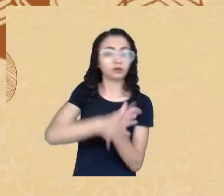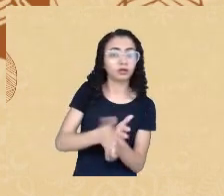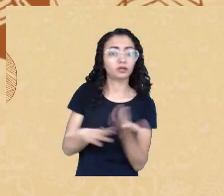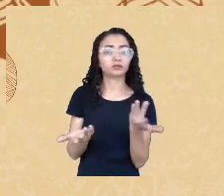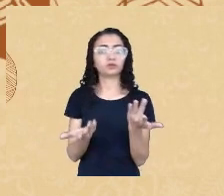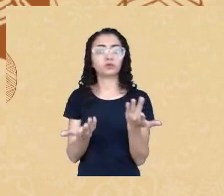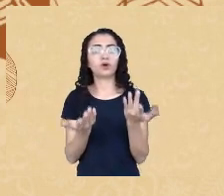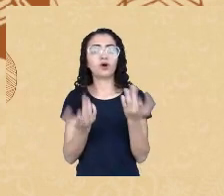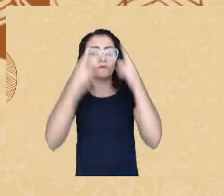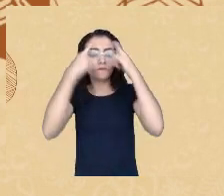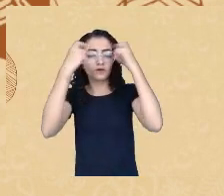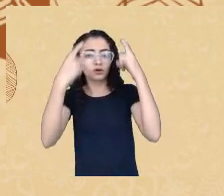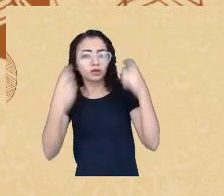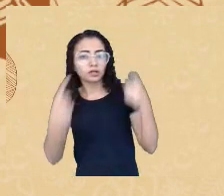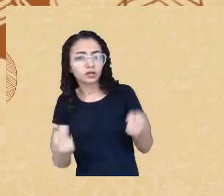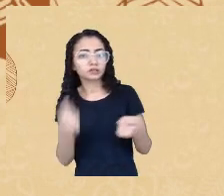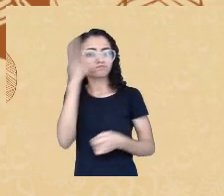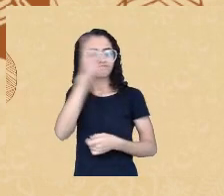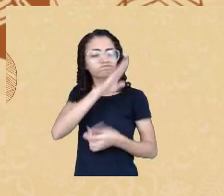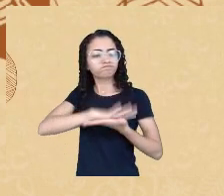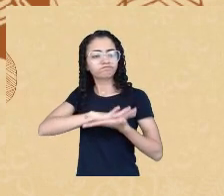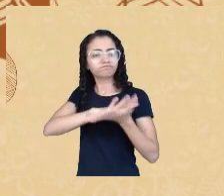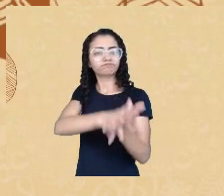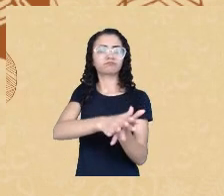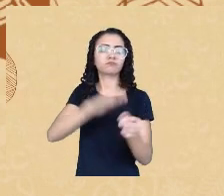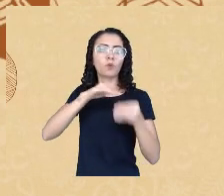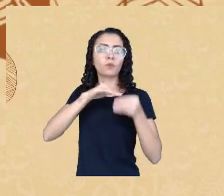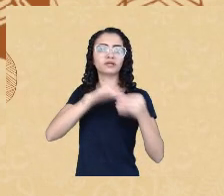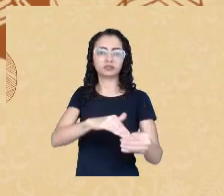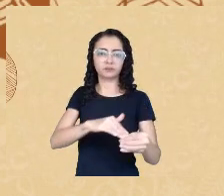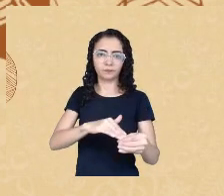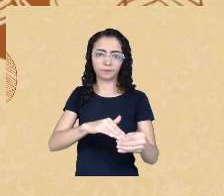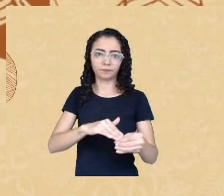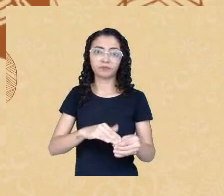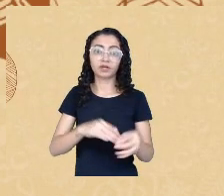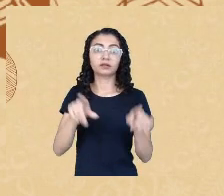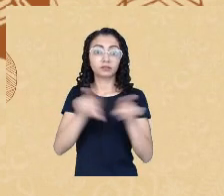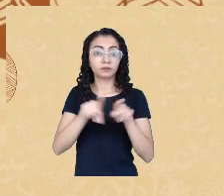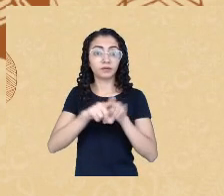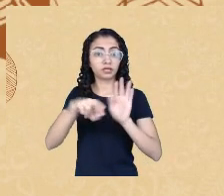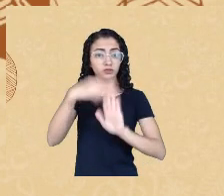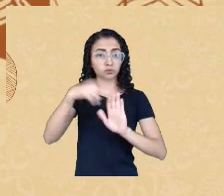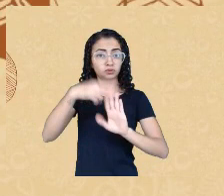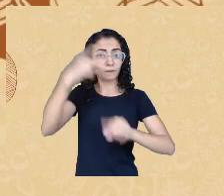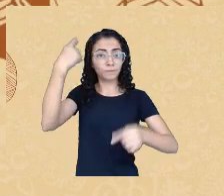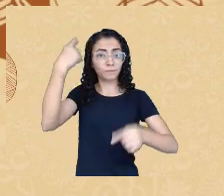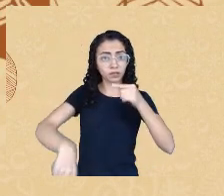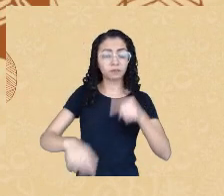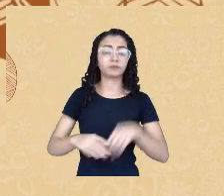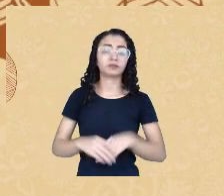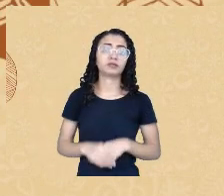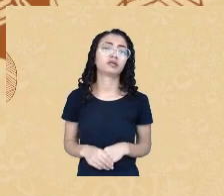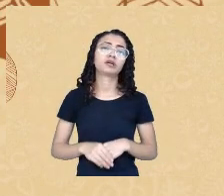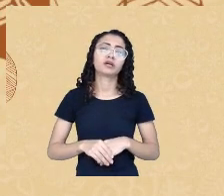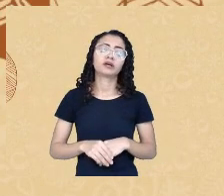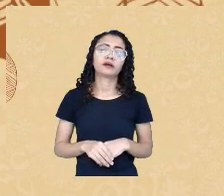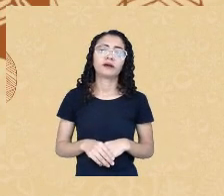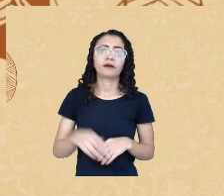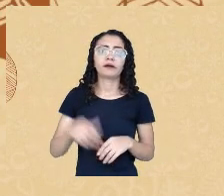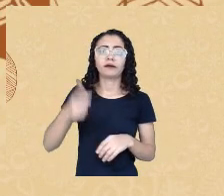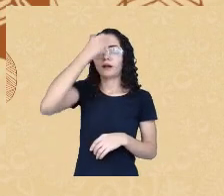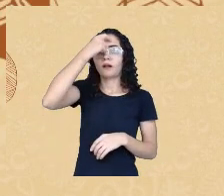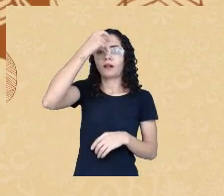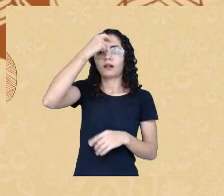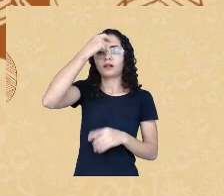crueldade ou opressão. Assim também como induzir a convicções políticas, filosóficas, morais, ideológicas,